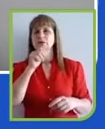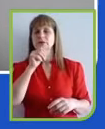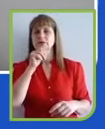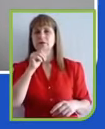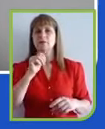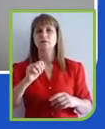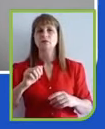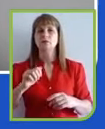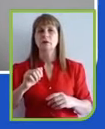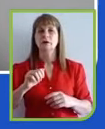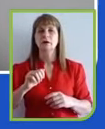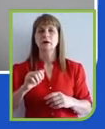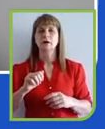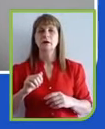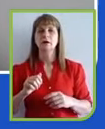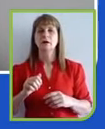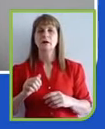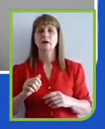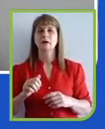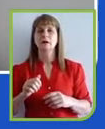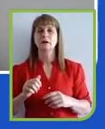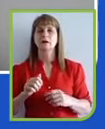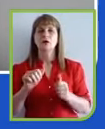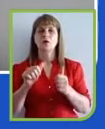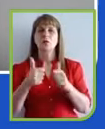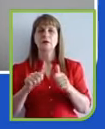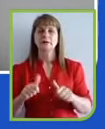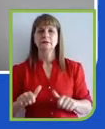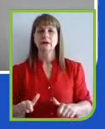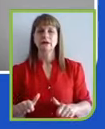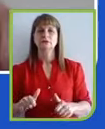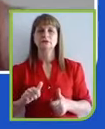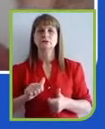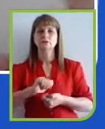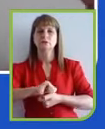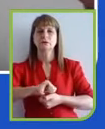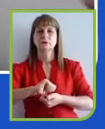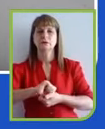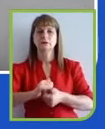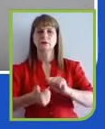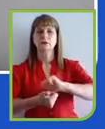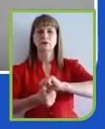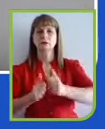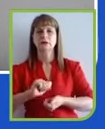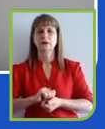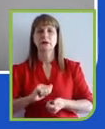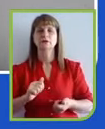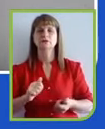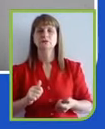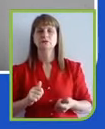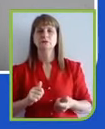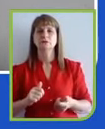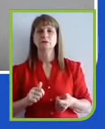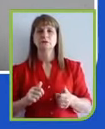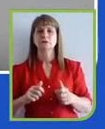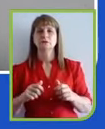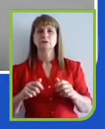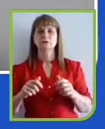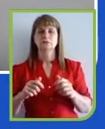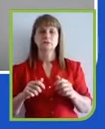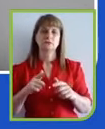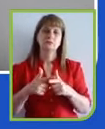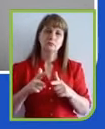lançando muito em breve nos nossos rótulos de bebidas um QR Code que o consumidor vai poder puxar ali todo o